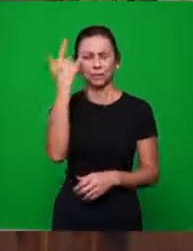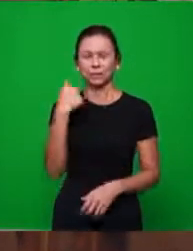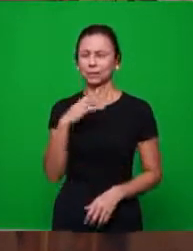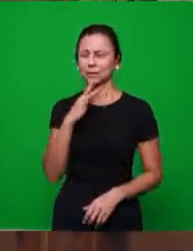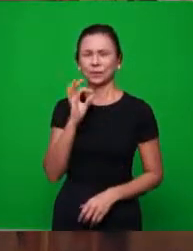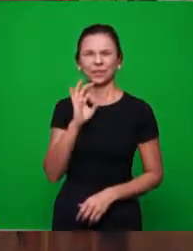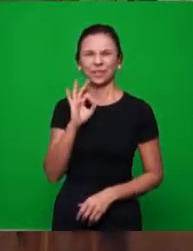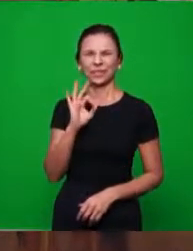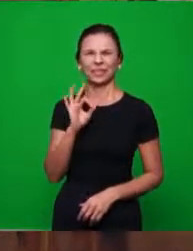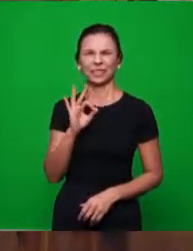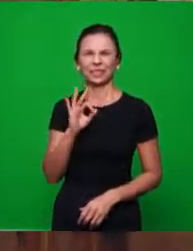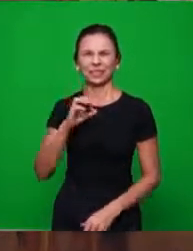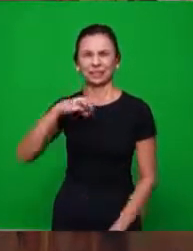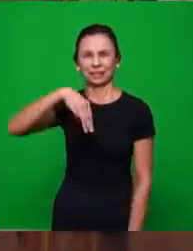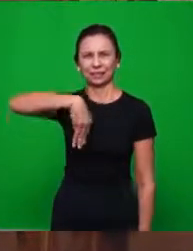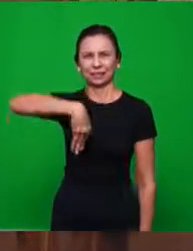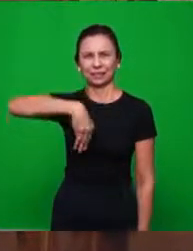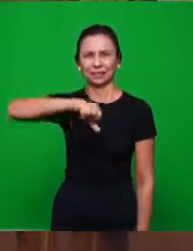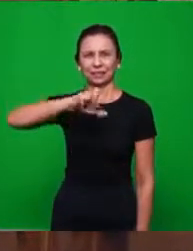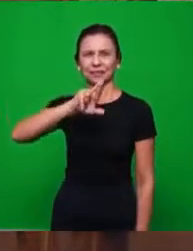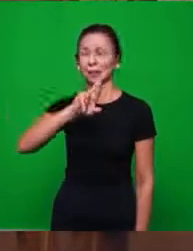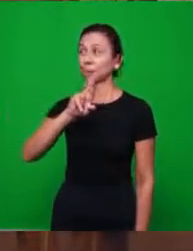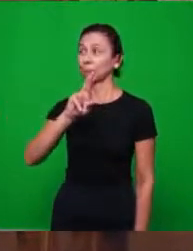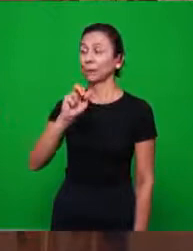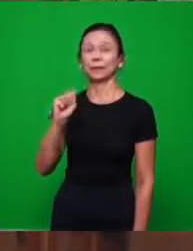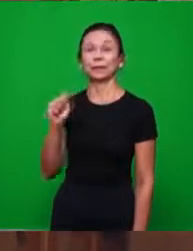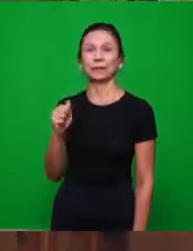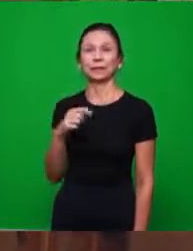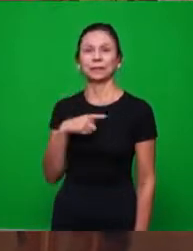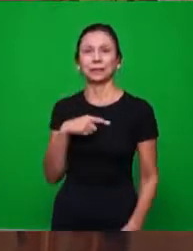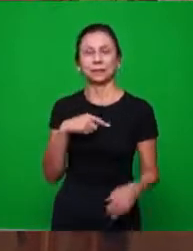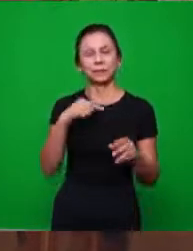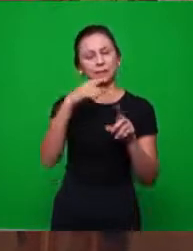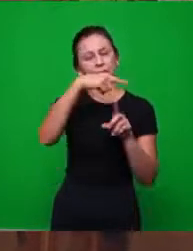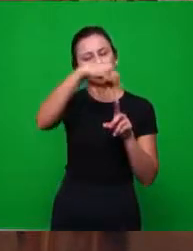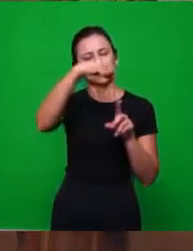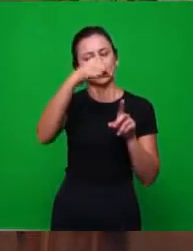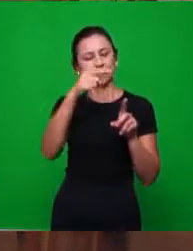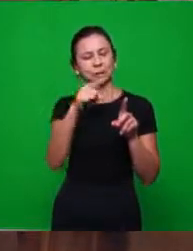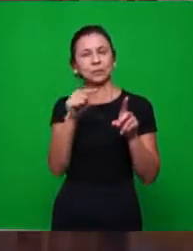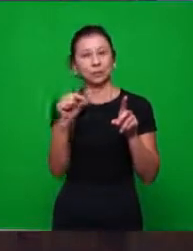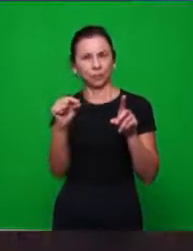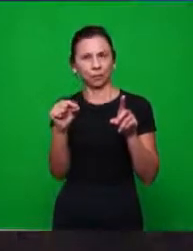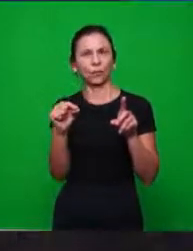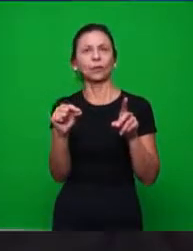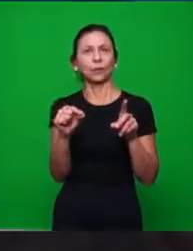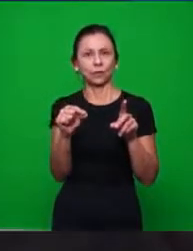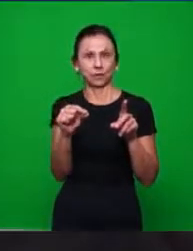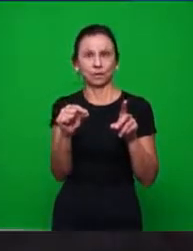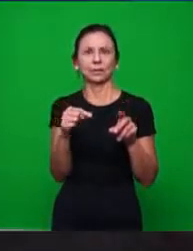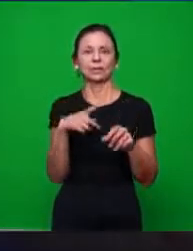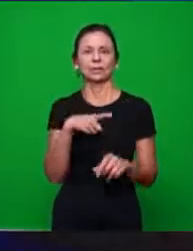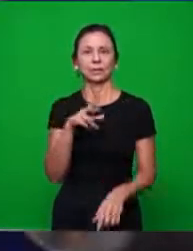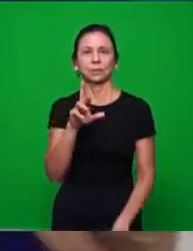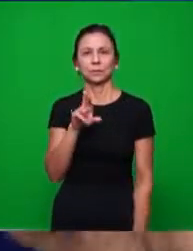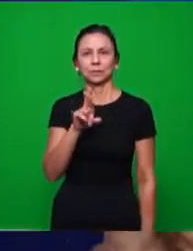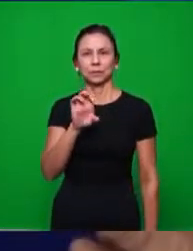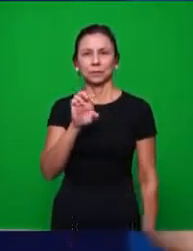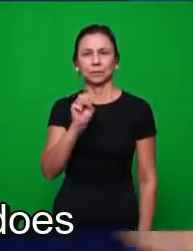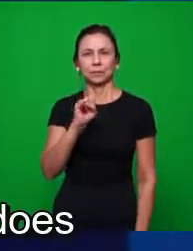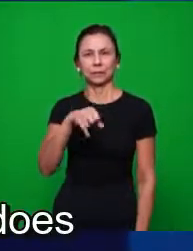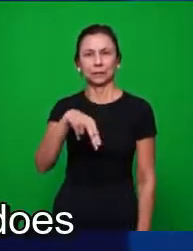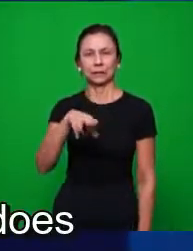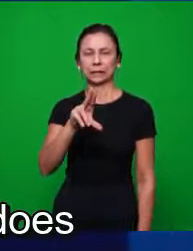só, a mirra, essa planta, ela tem suas folhas e também tem uma resina e essa